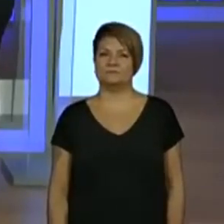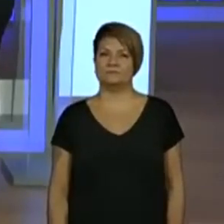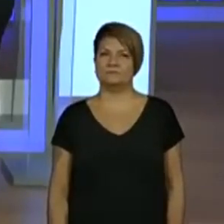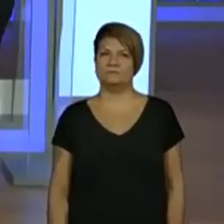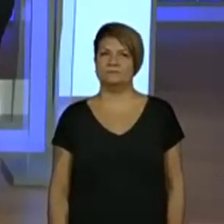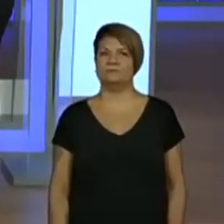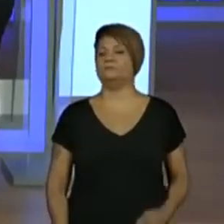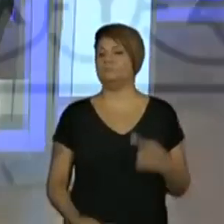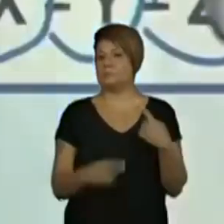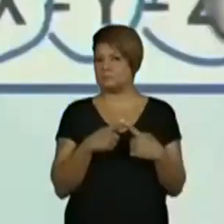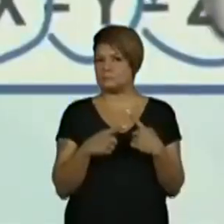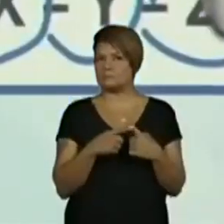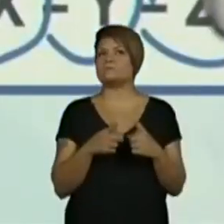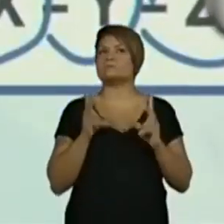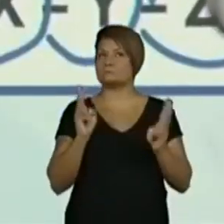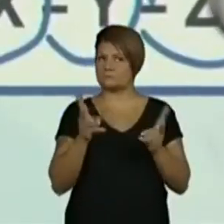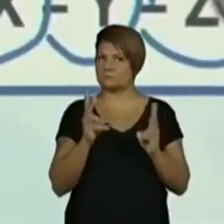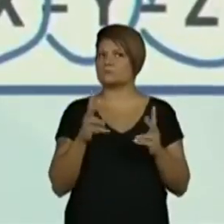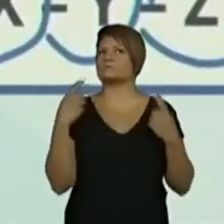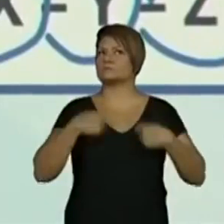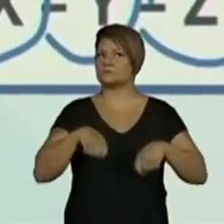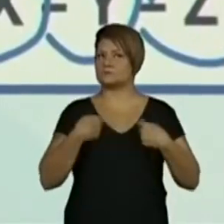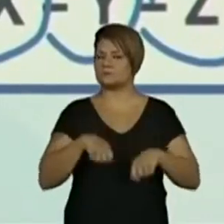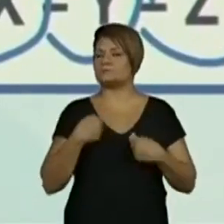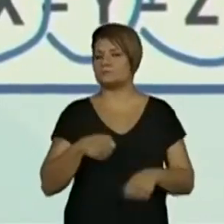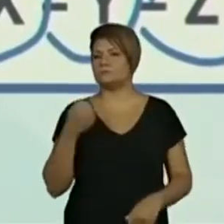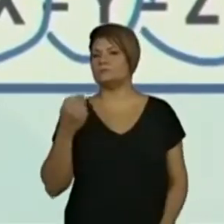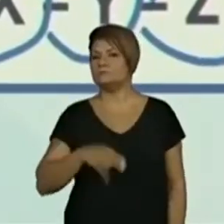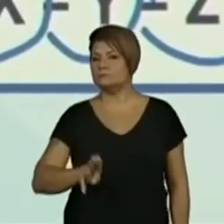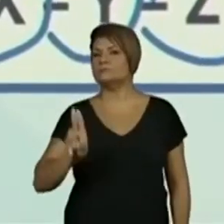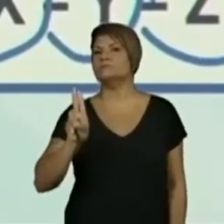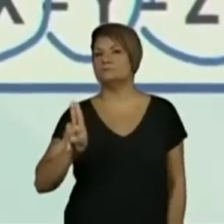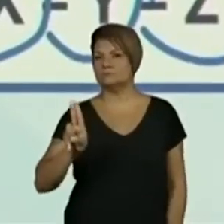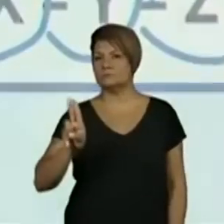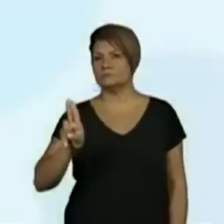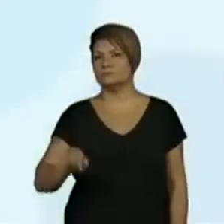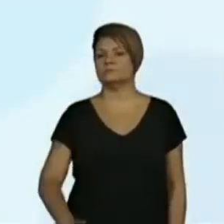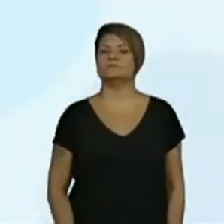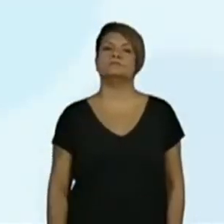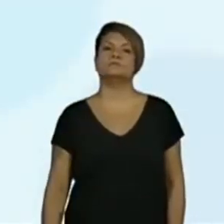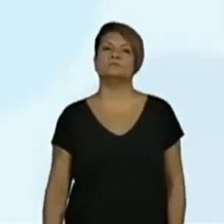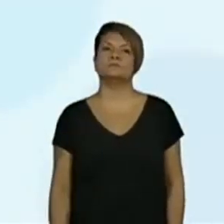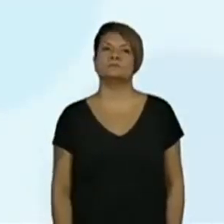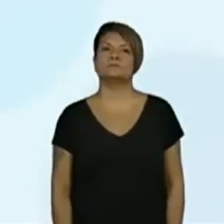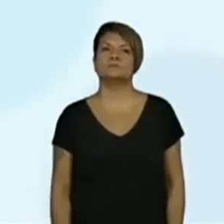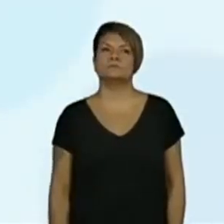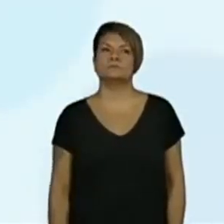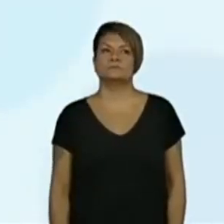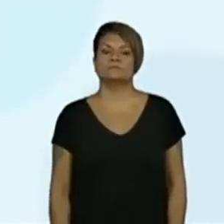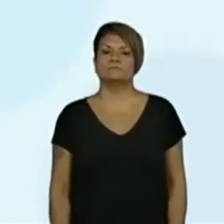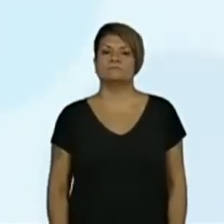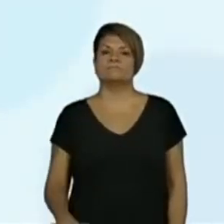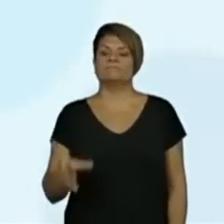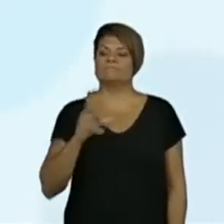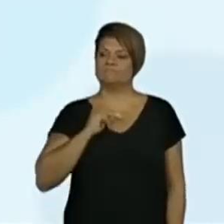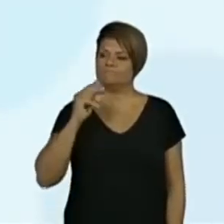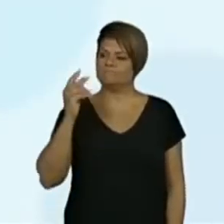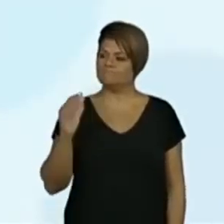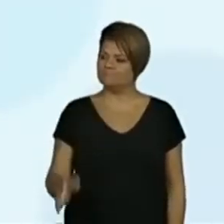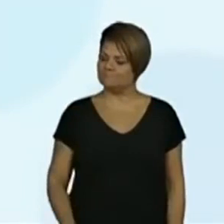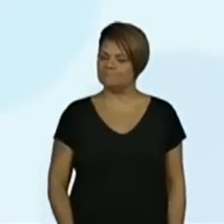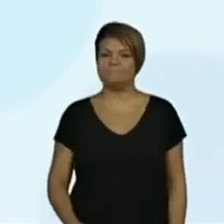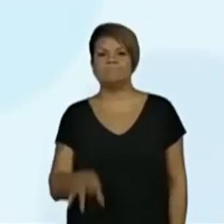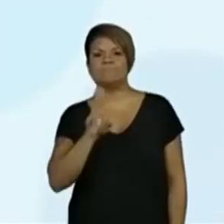Por quê? Porque tem sempre alguém que precisa saber em que ponta a gente vai colocar. Então, a gente deixa ali na sequência. Poxa, um nome com a letra